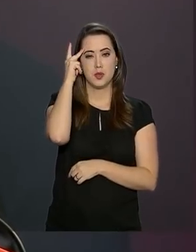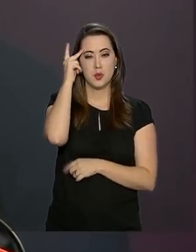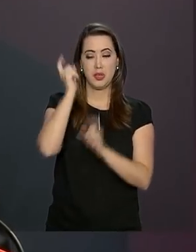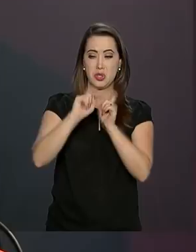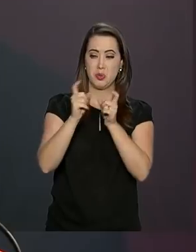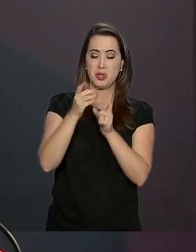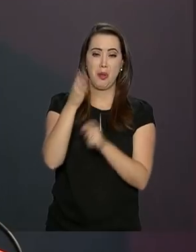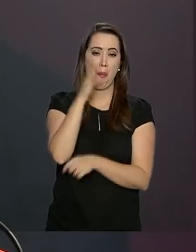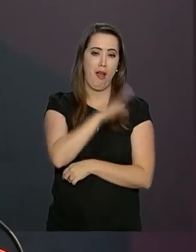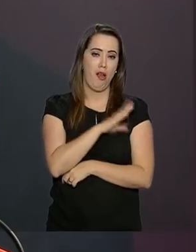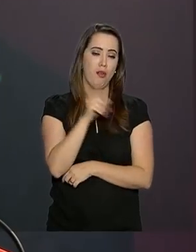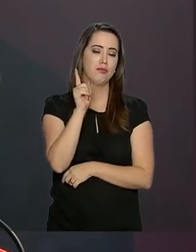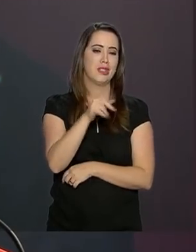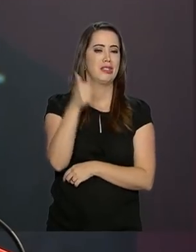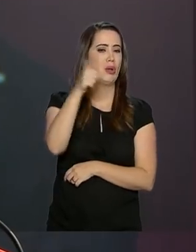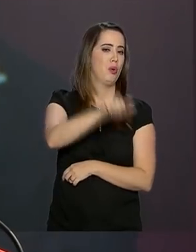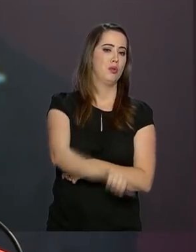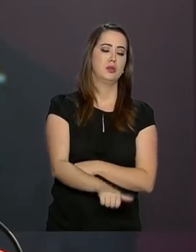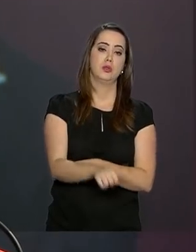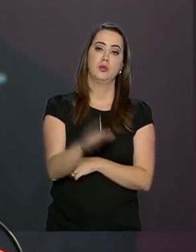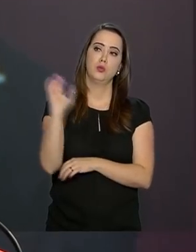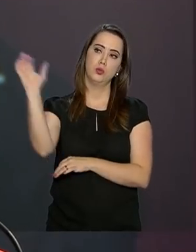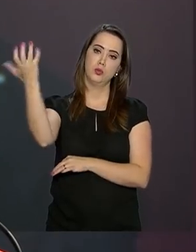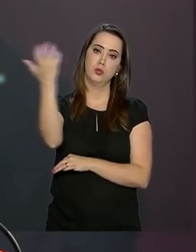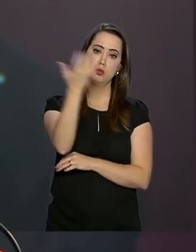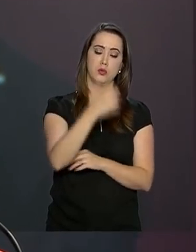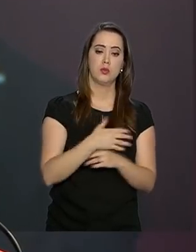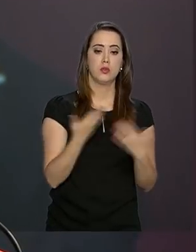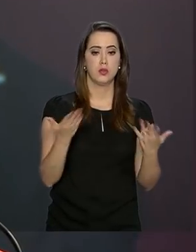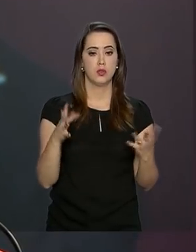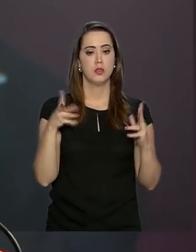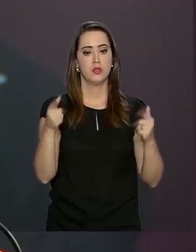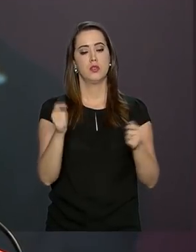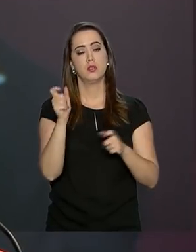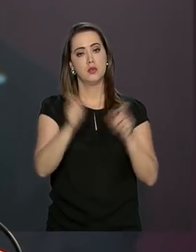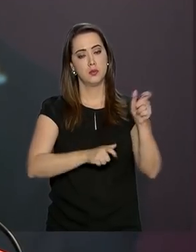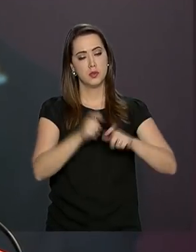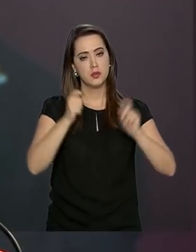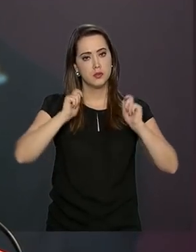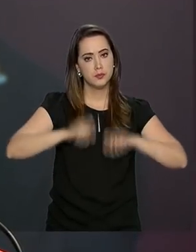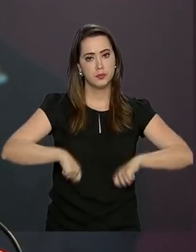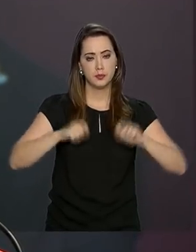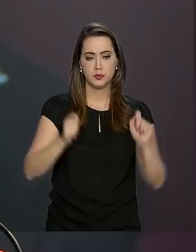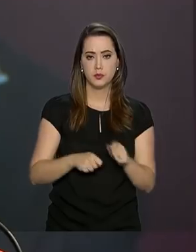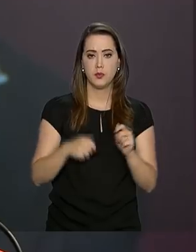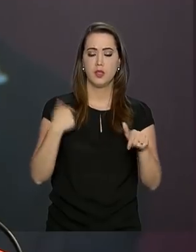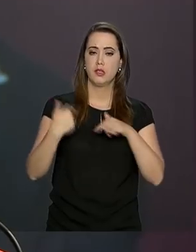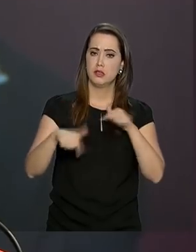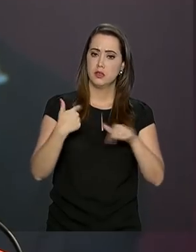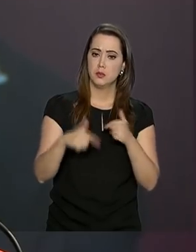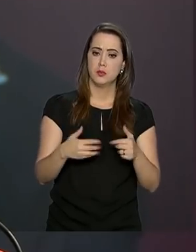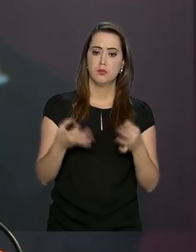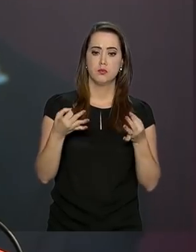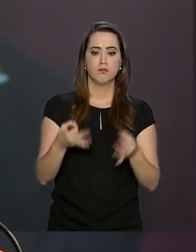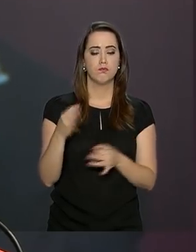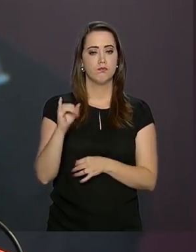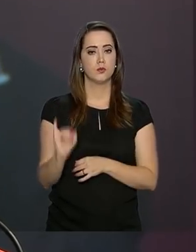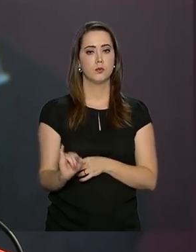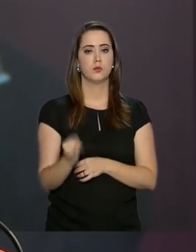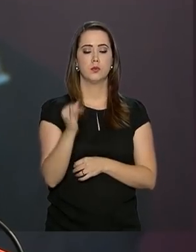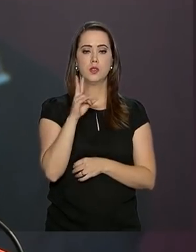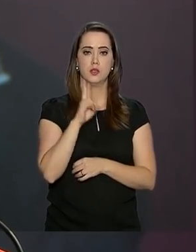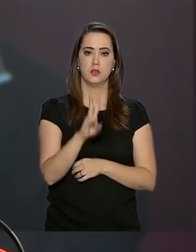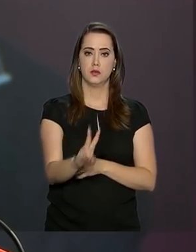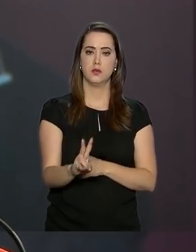mal causa um grande prejuízo ao meio ambiente e a todos que poderiam estar tomando conta, aproveitando,